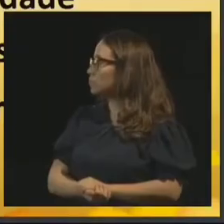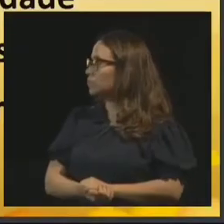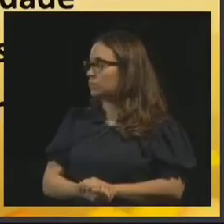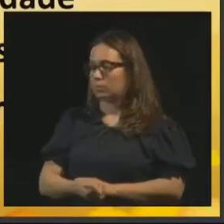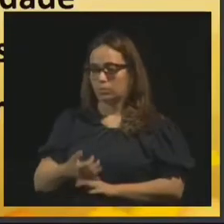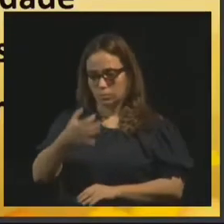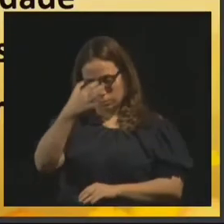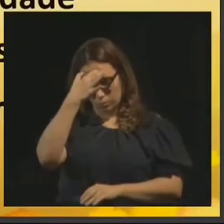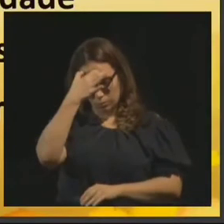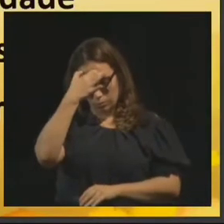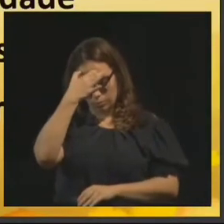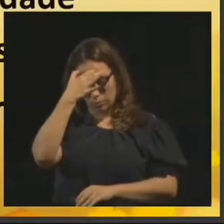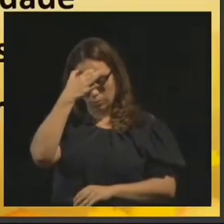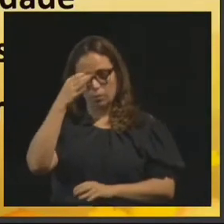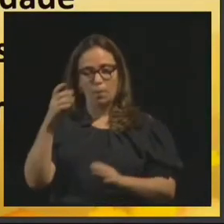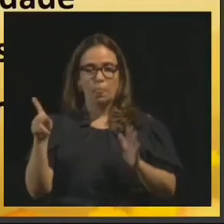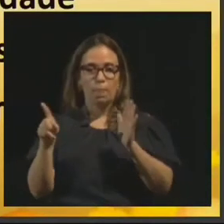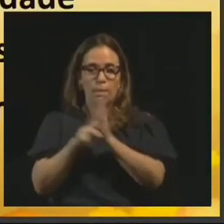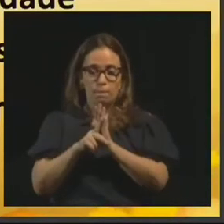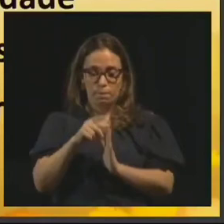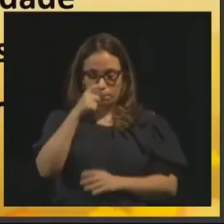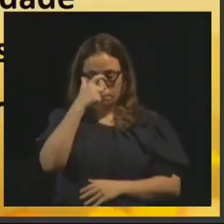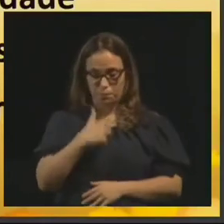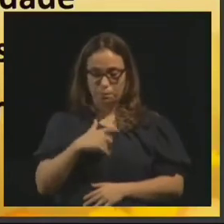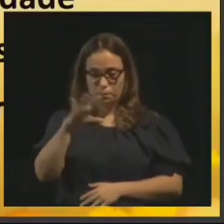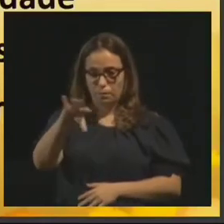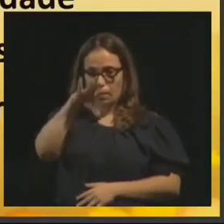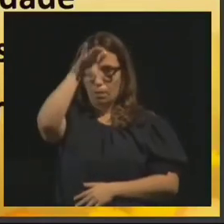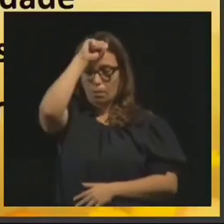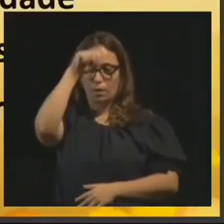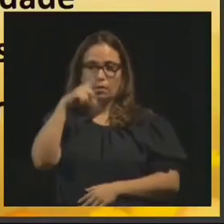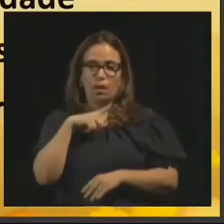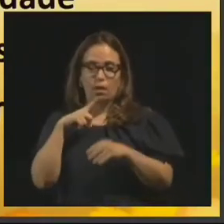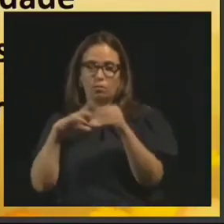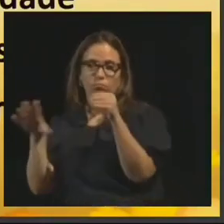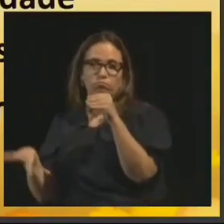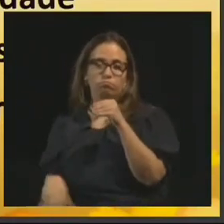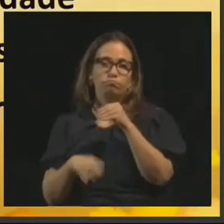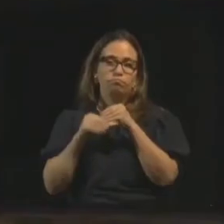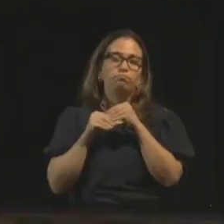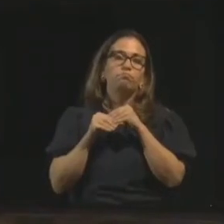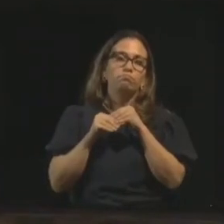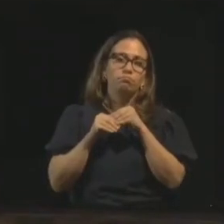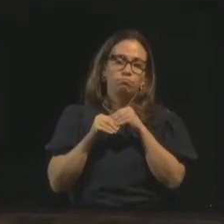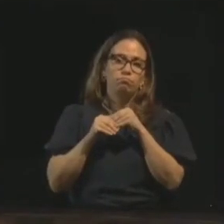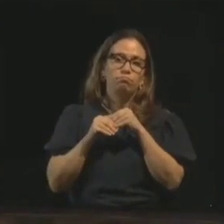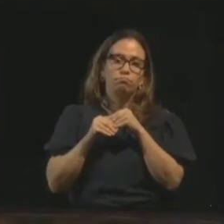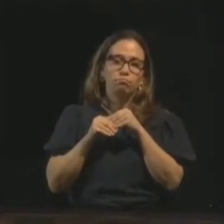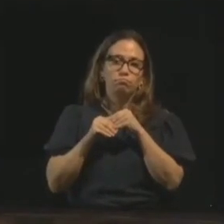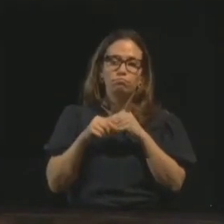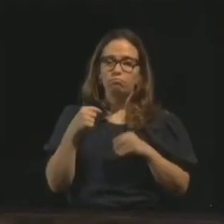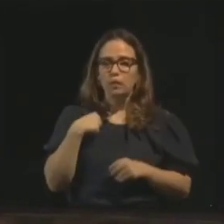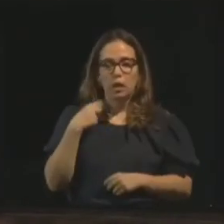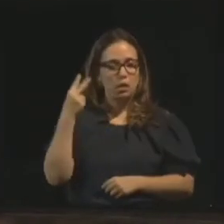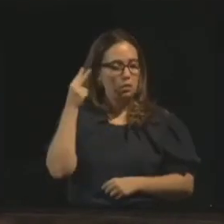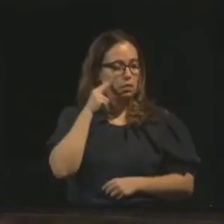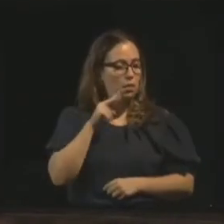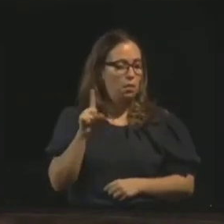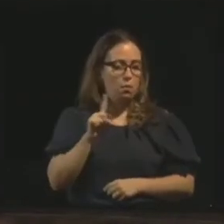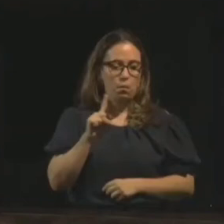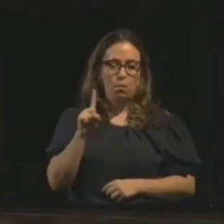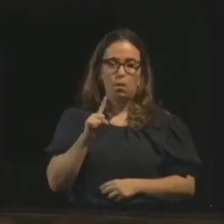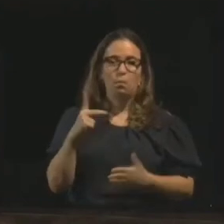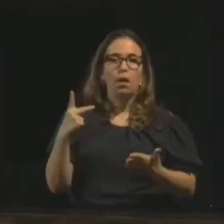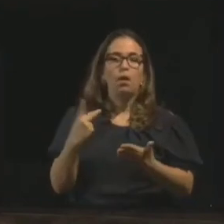interfere, diz o livro dos médiums. Olha que coisa interessante. O médium nem lembra do que aconteceu,